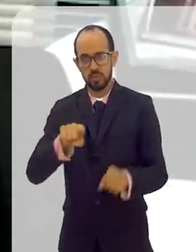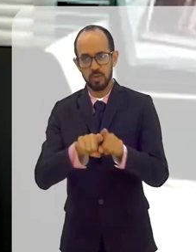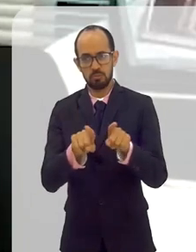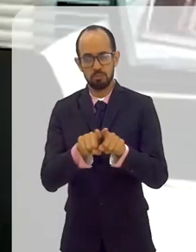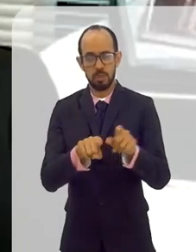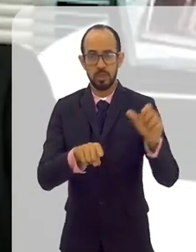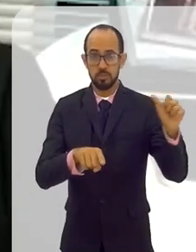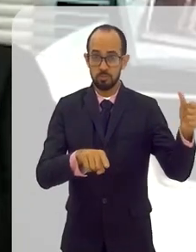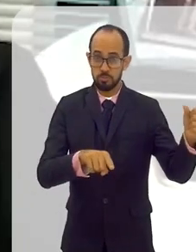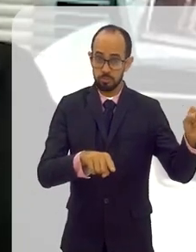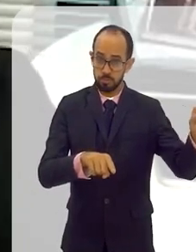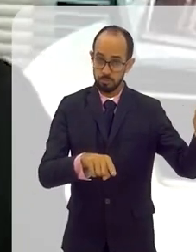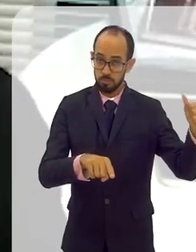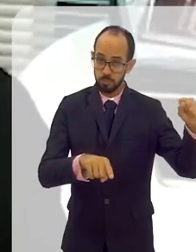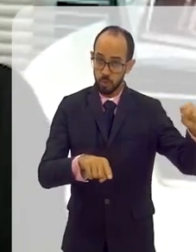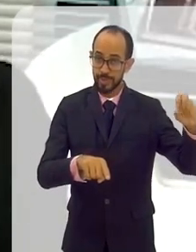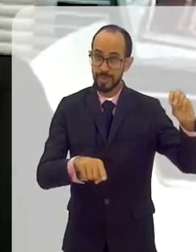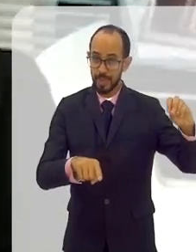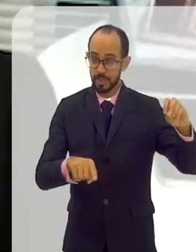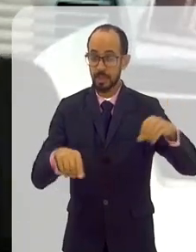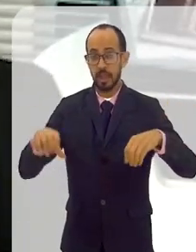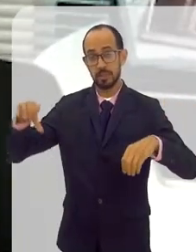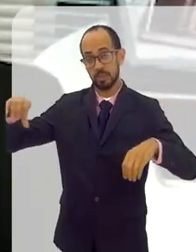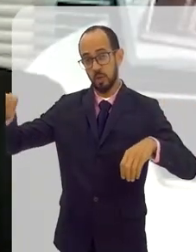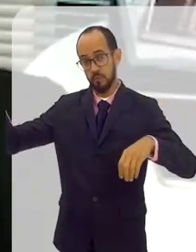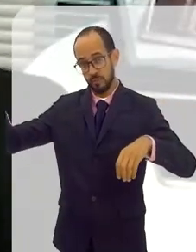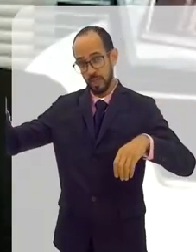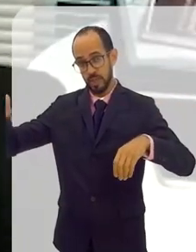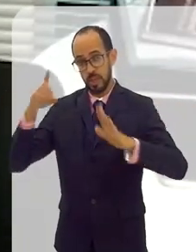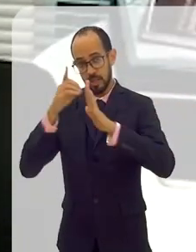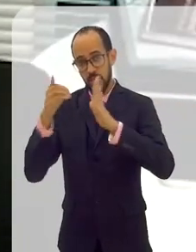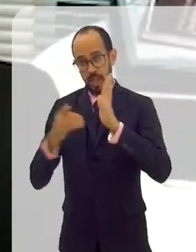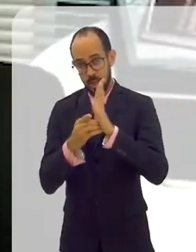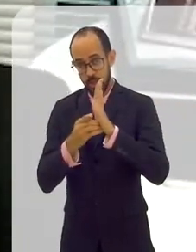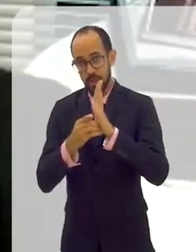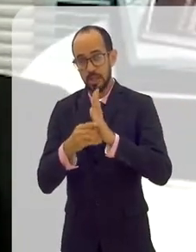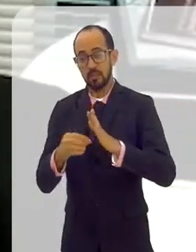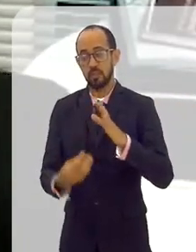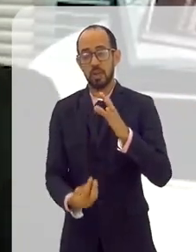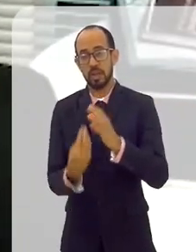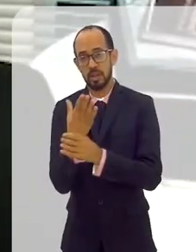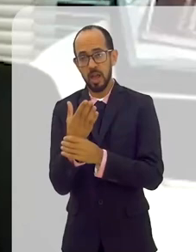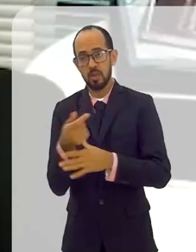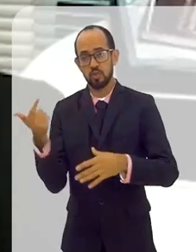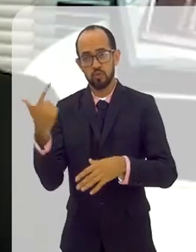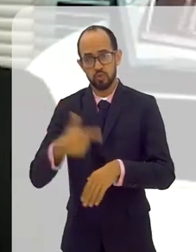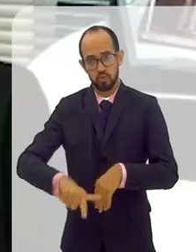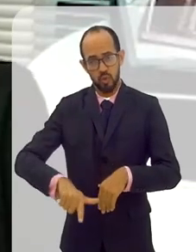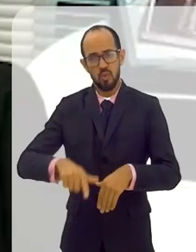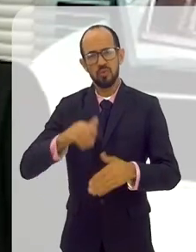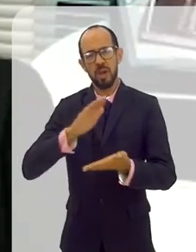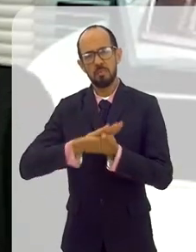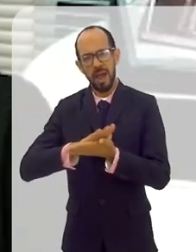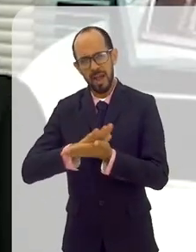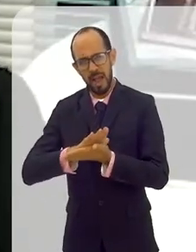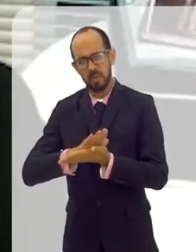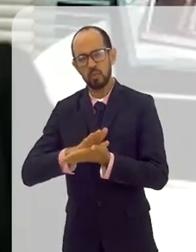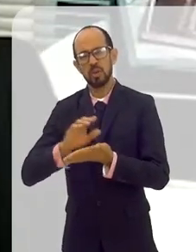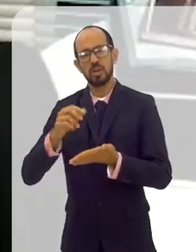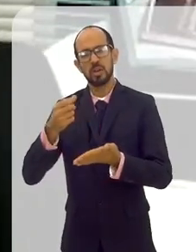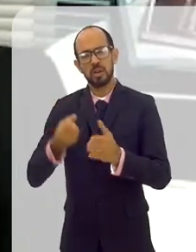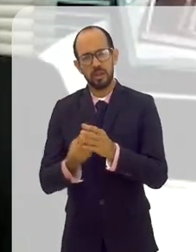década entre 1980 e 1990, esse ministério foi recriado, extinto, recriado, extinto,